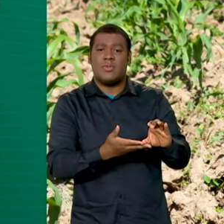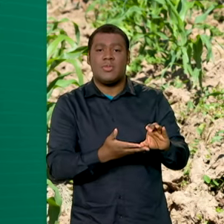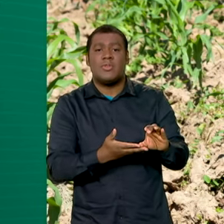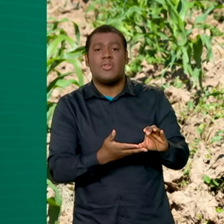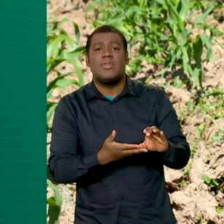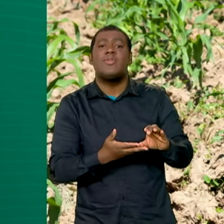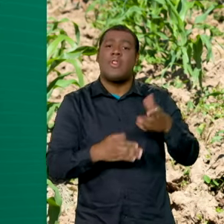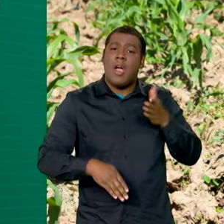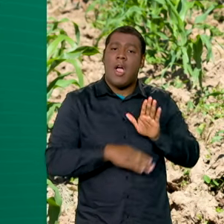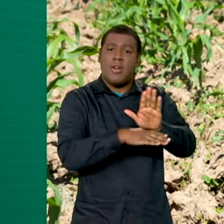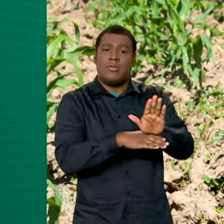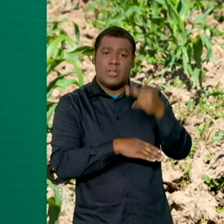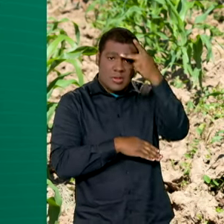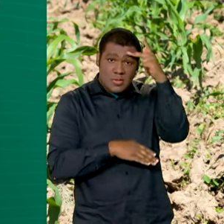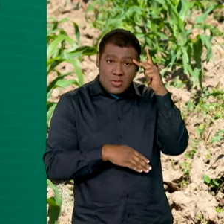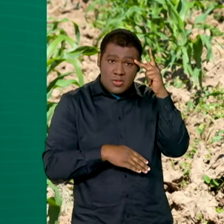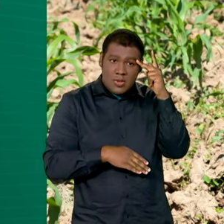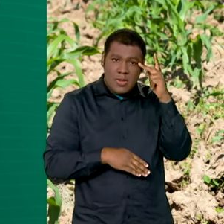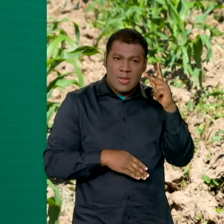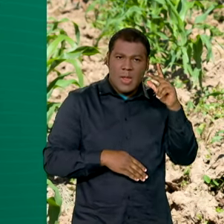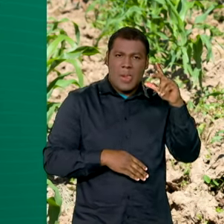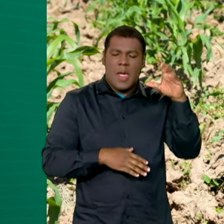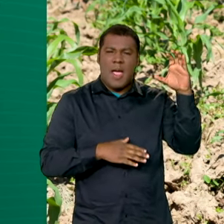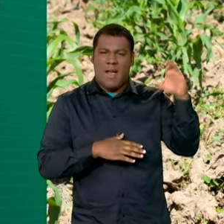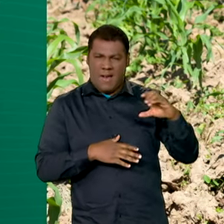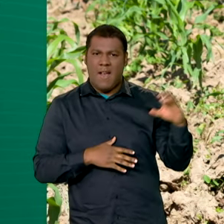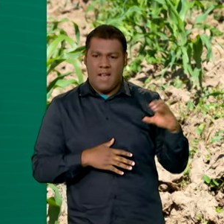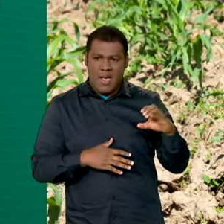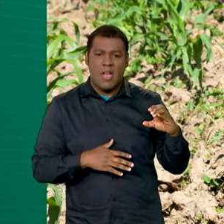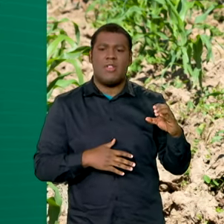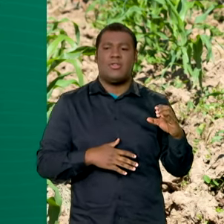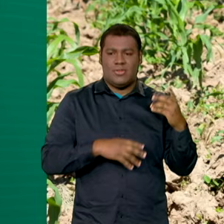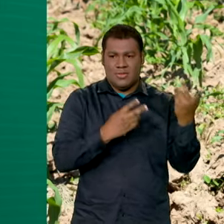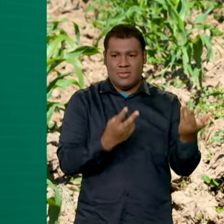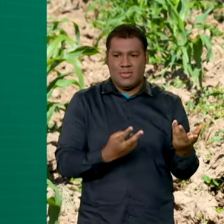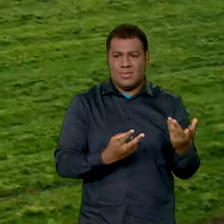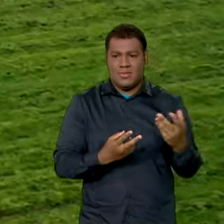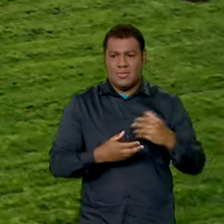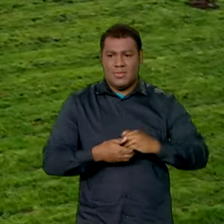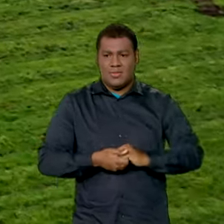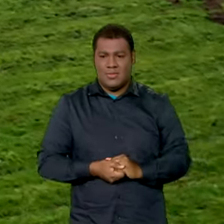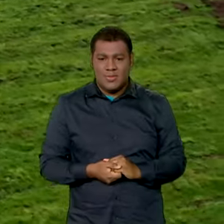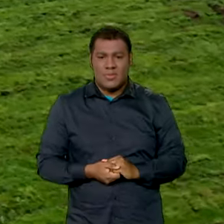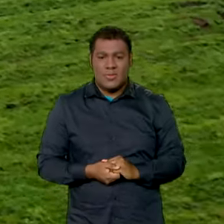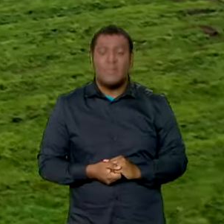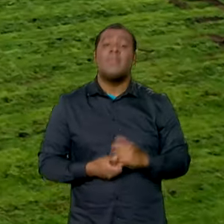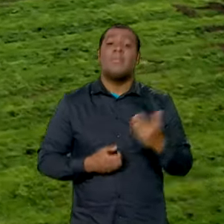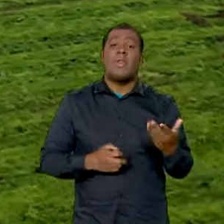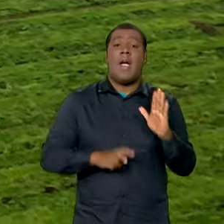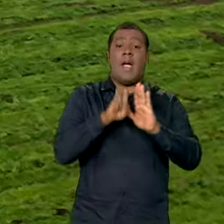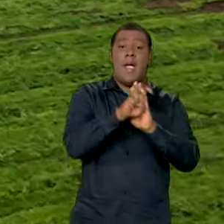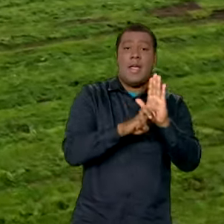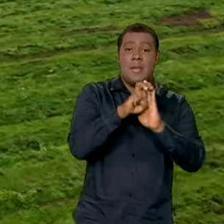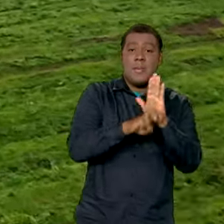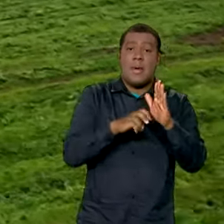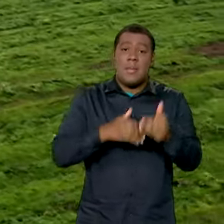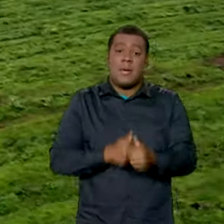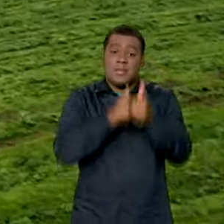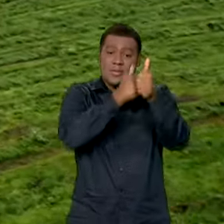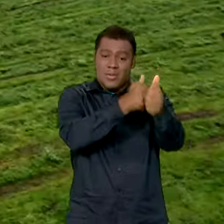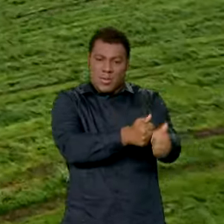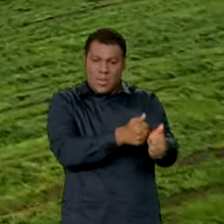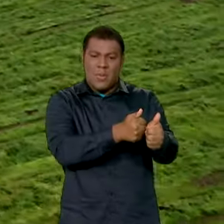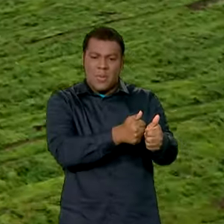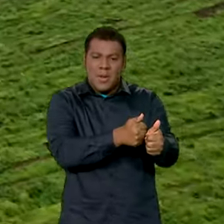operações de crédito rural aos pequenos e médios agricultores gaúchos. A Embrapa também tem acompanhado de